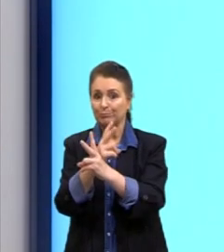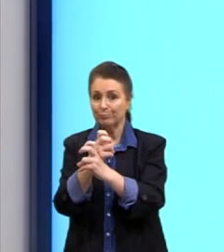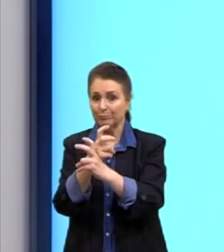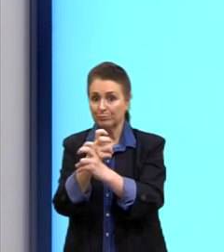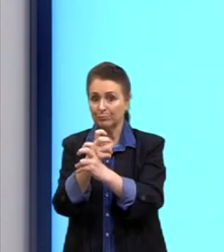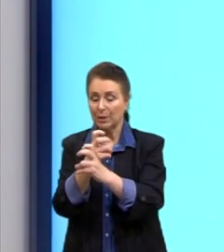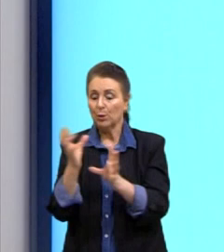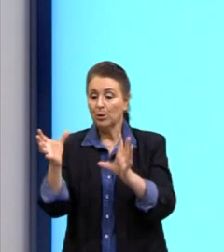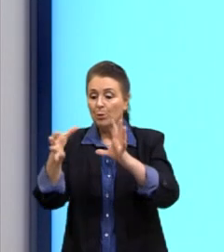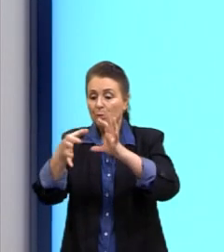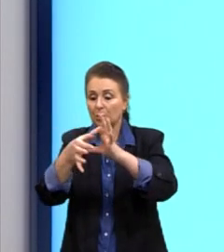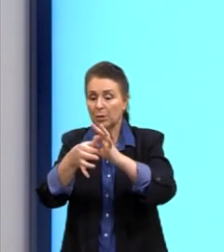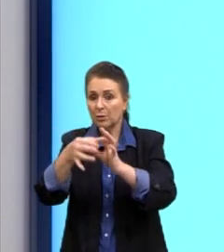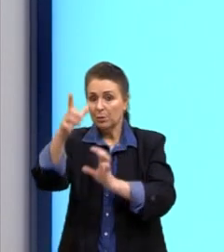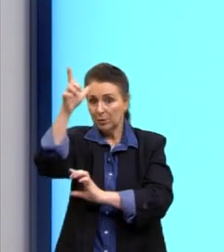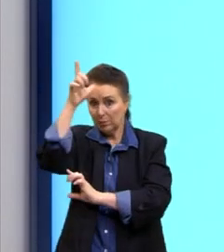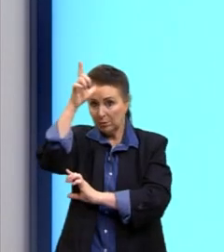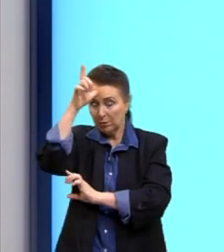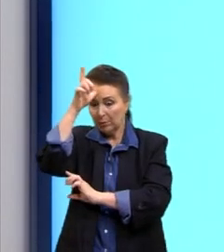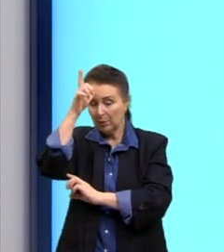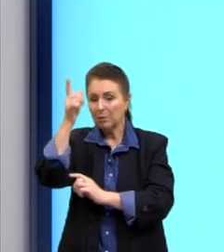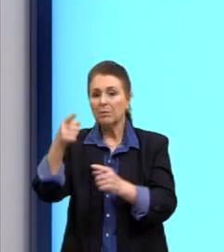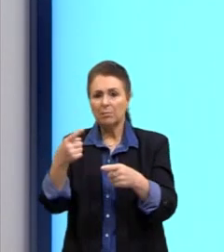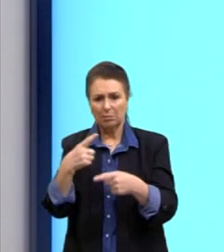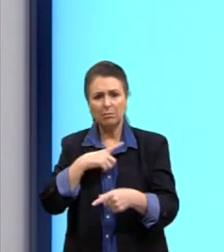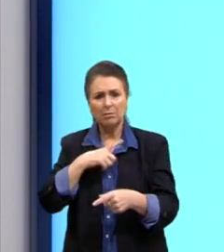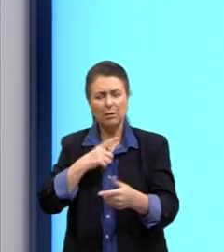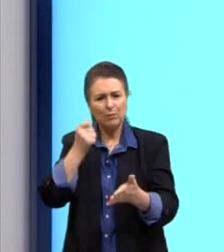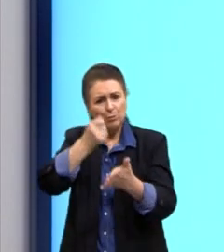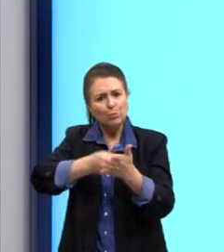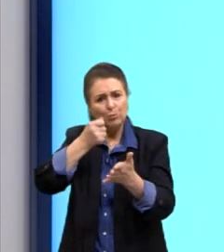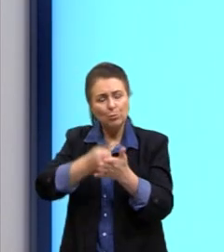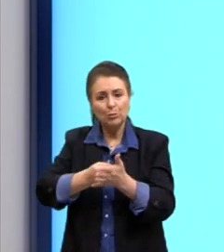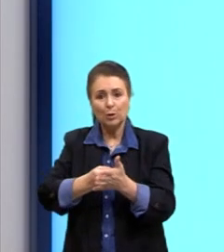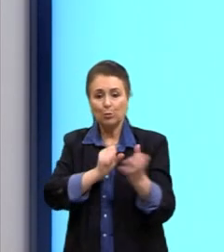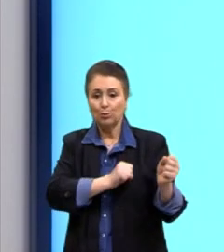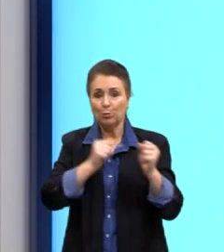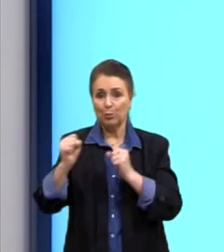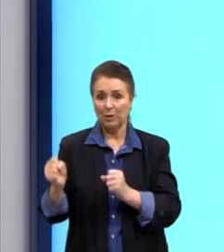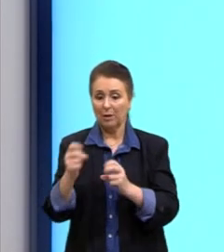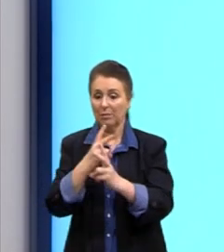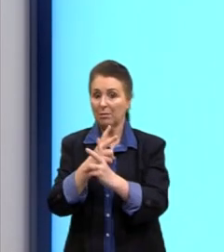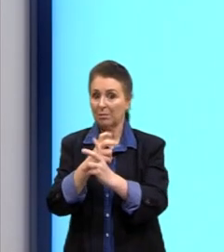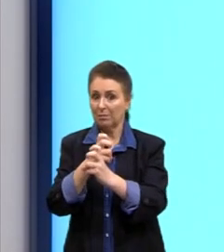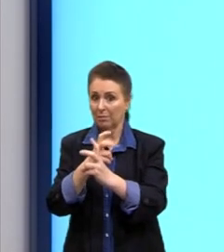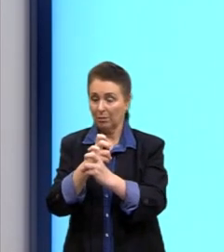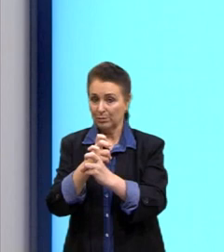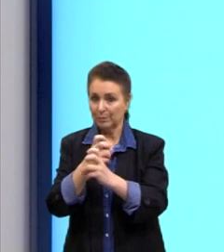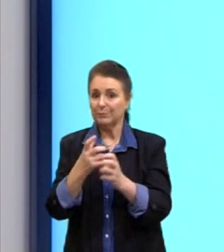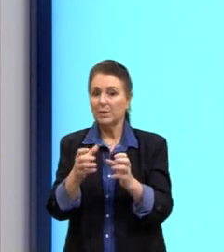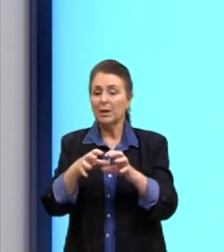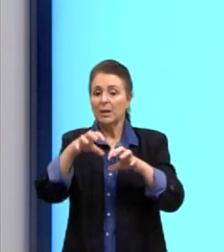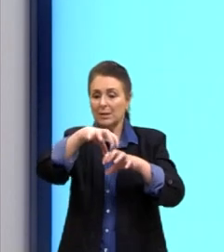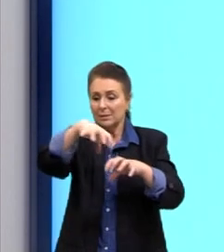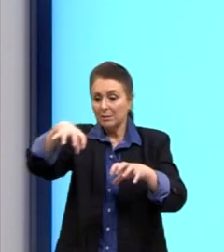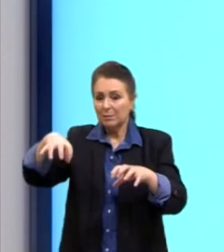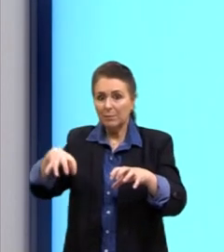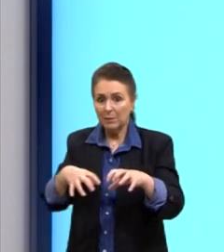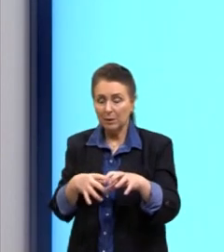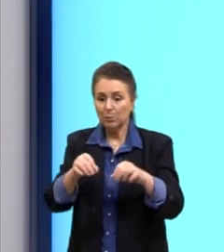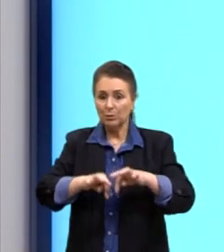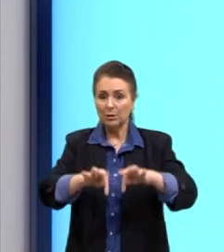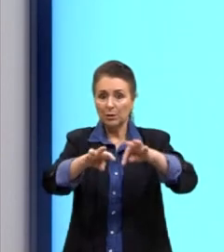num embate, numa luta com o poder da Áustria, desprendendo esses territórios germânicos do domínio